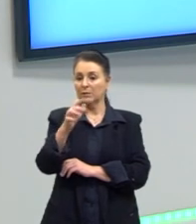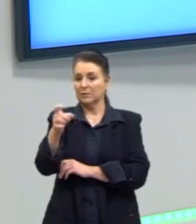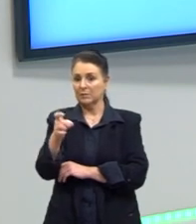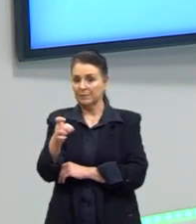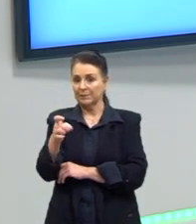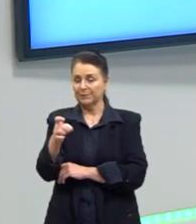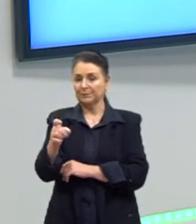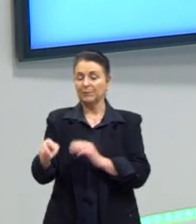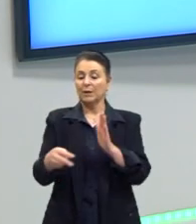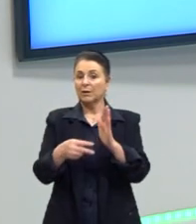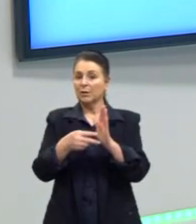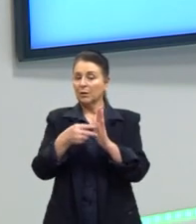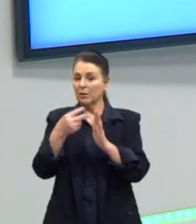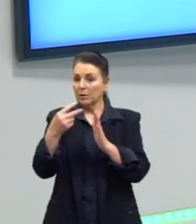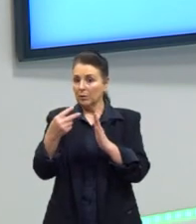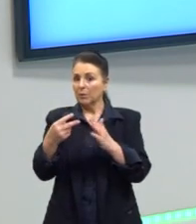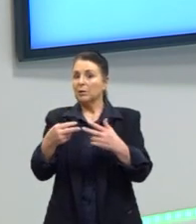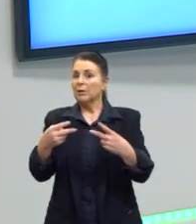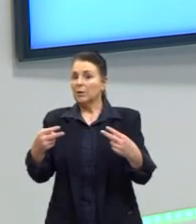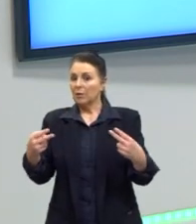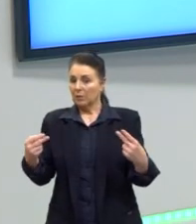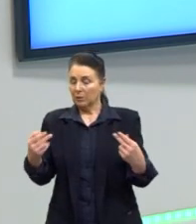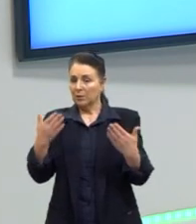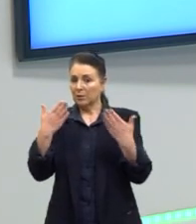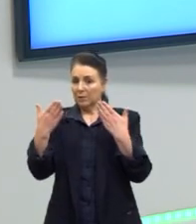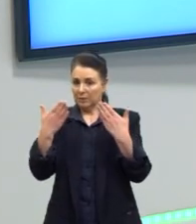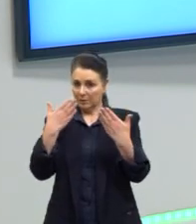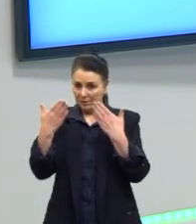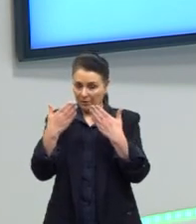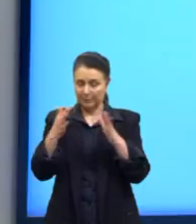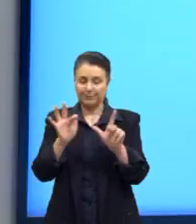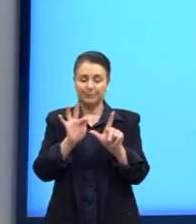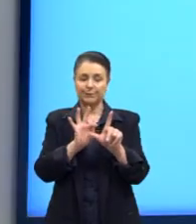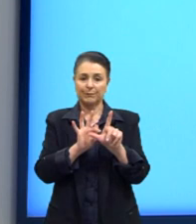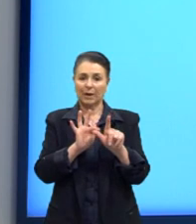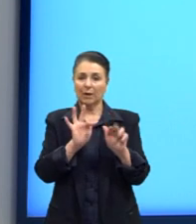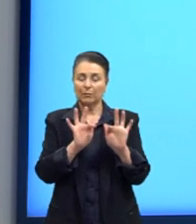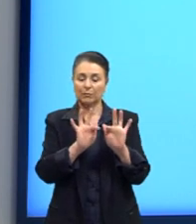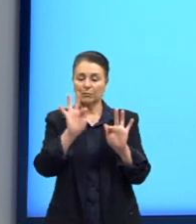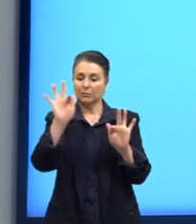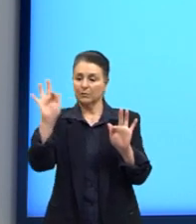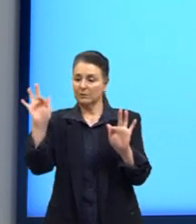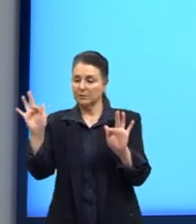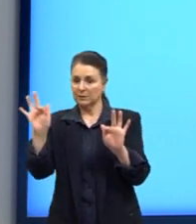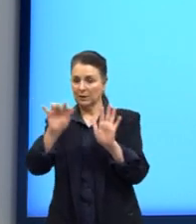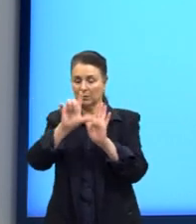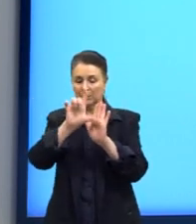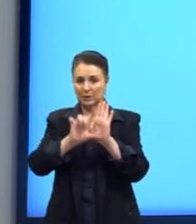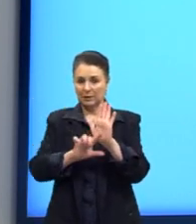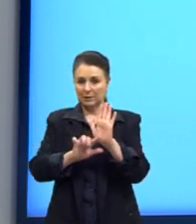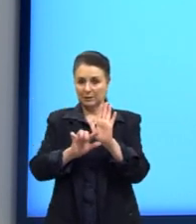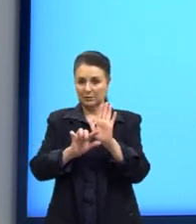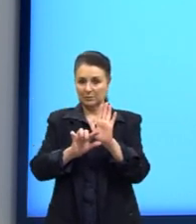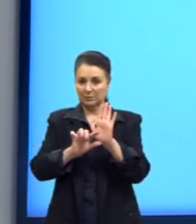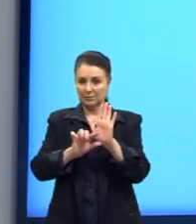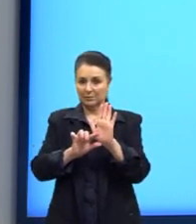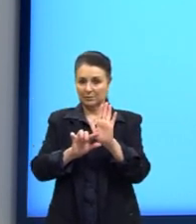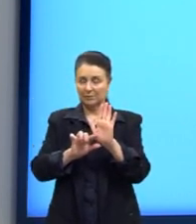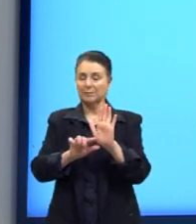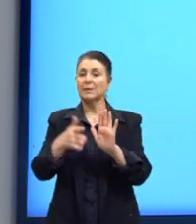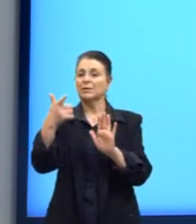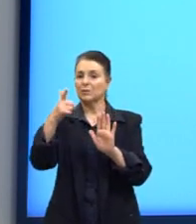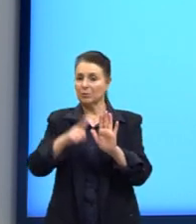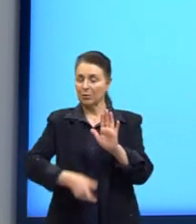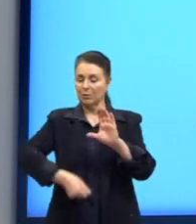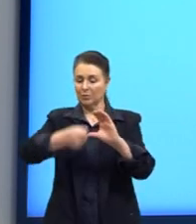E o segundo caso que a gente vai dar uma analisada é a nossa função decrescente. Então, entra, né? Mais uma definição.